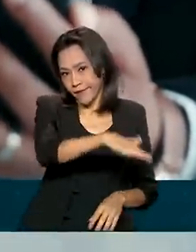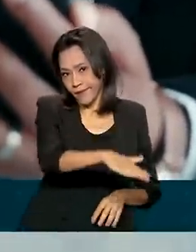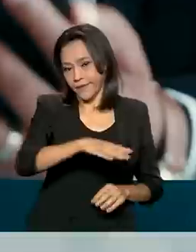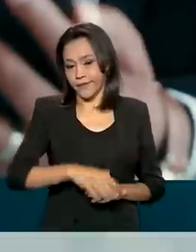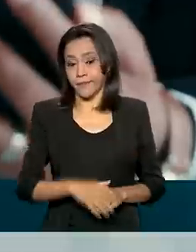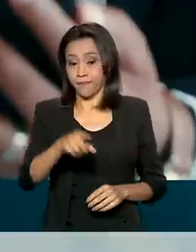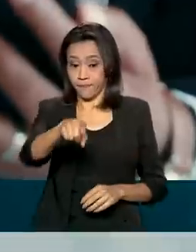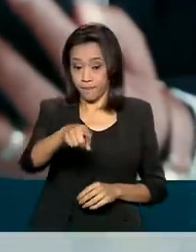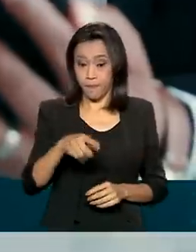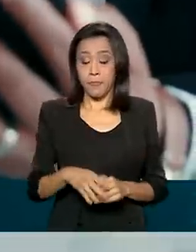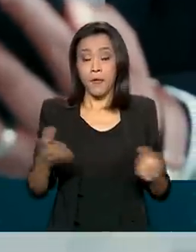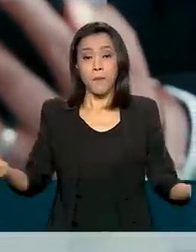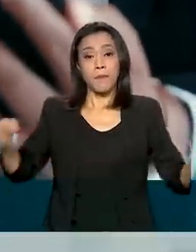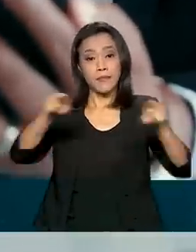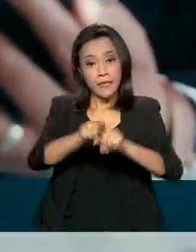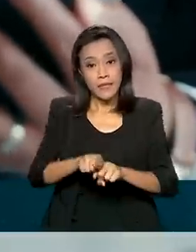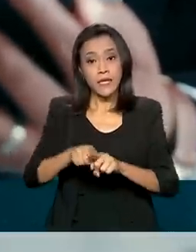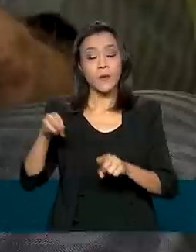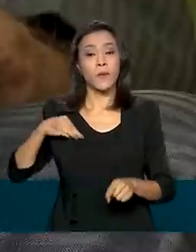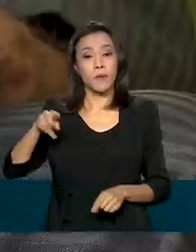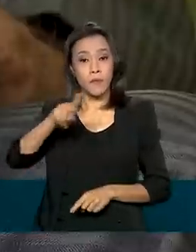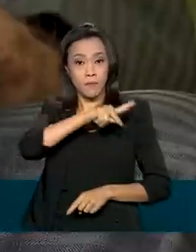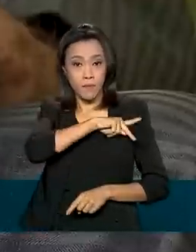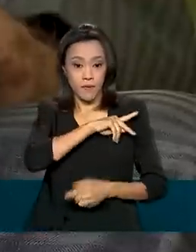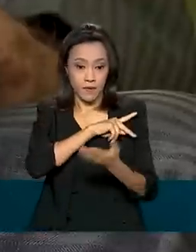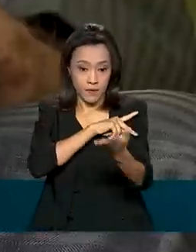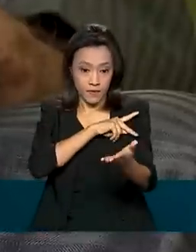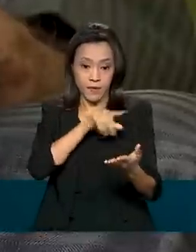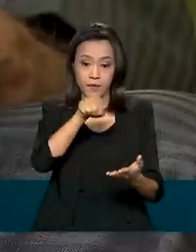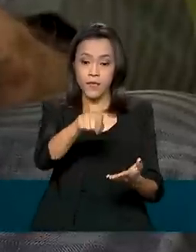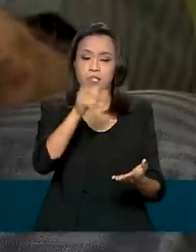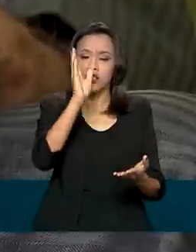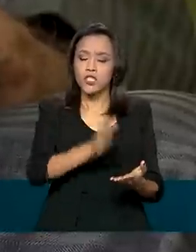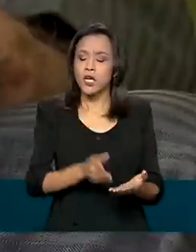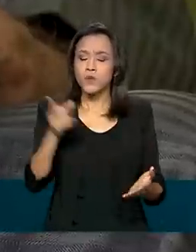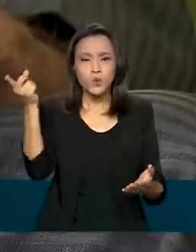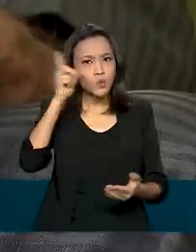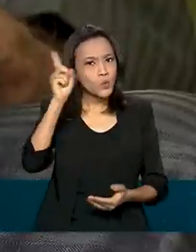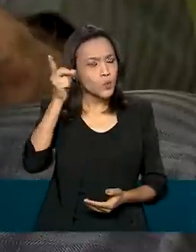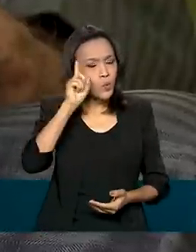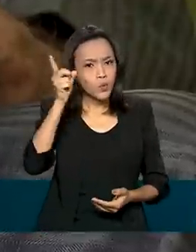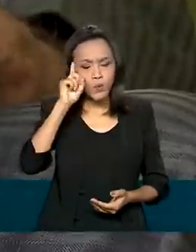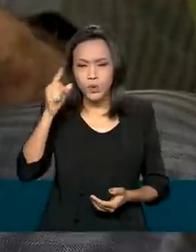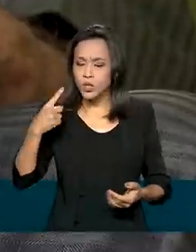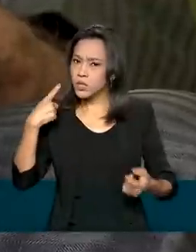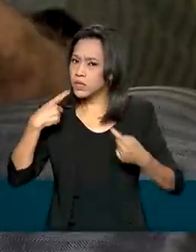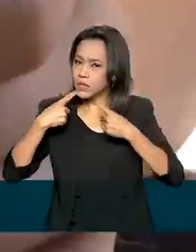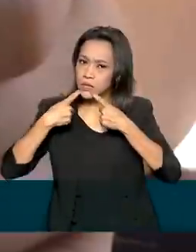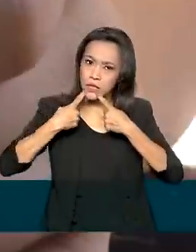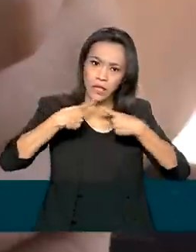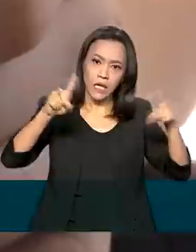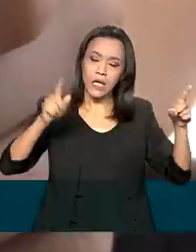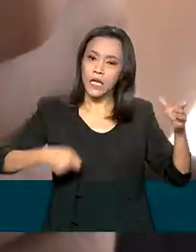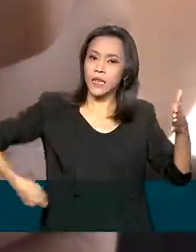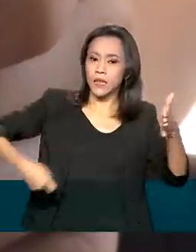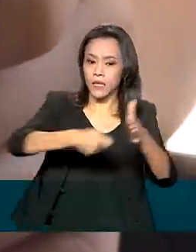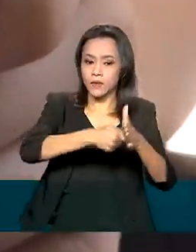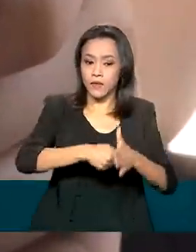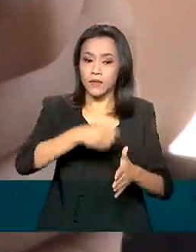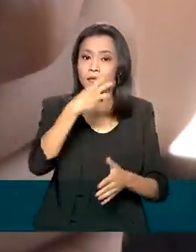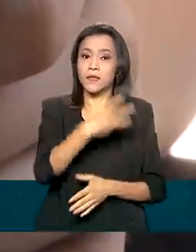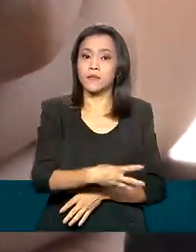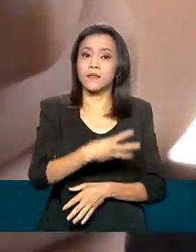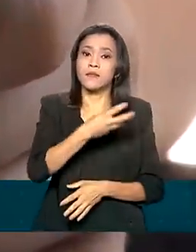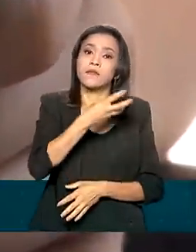em parceria com o Ministério Público Federal, são denunciados todos os dias cerca de 366